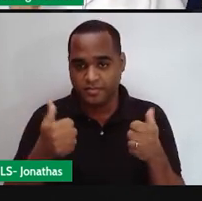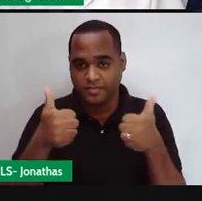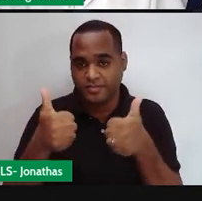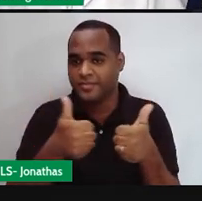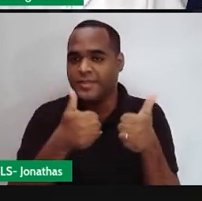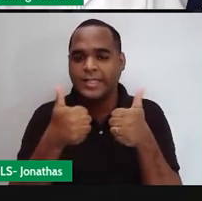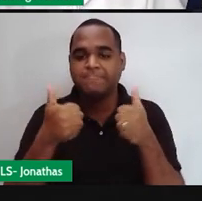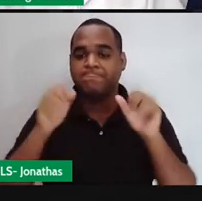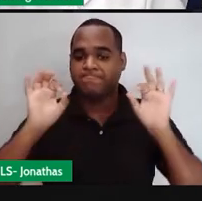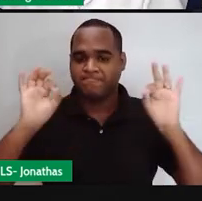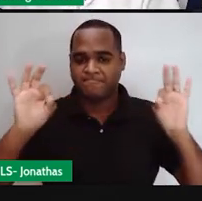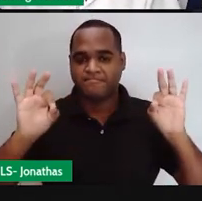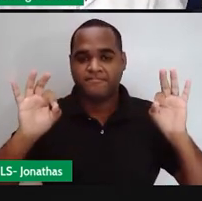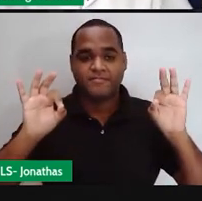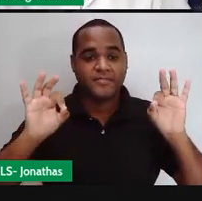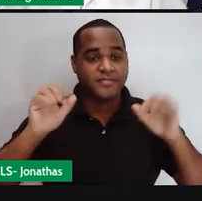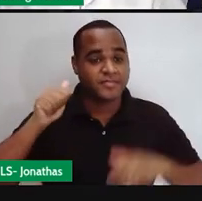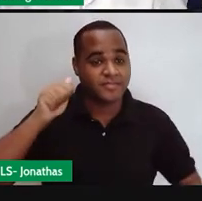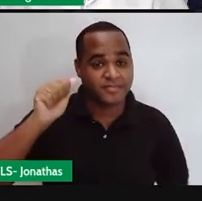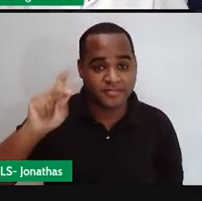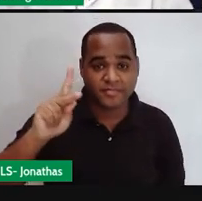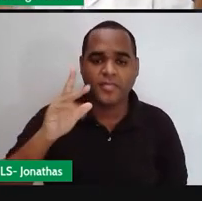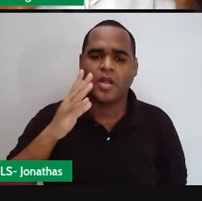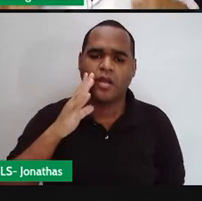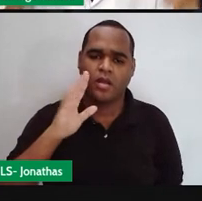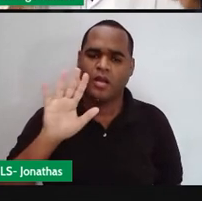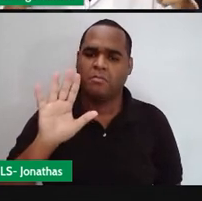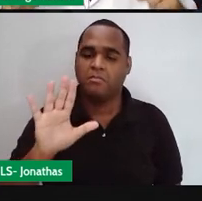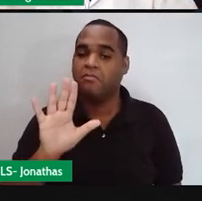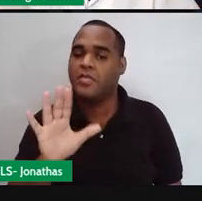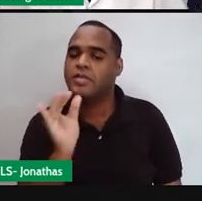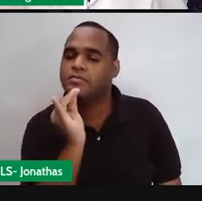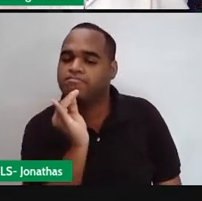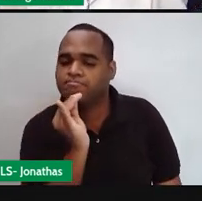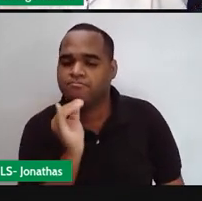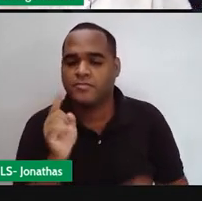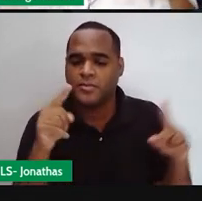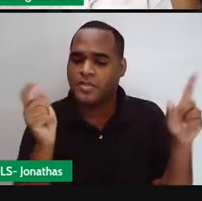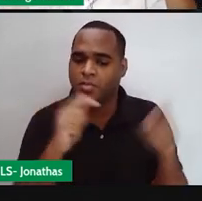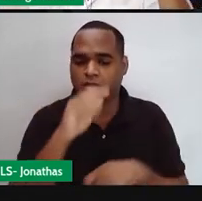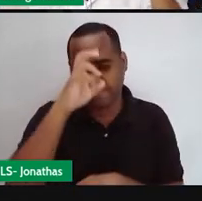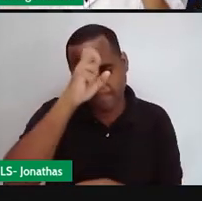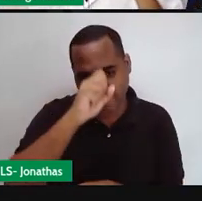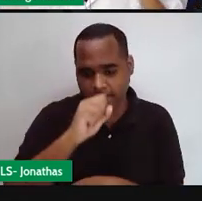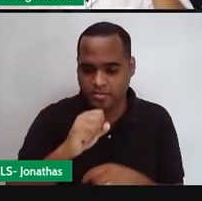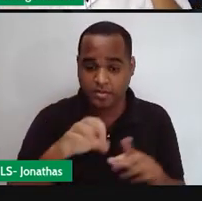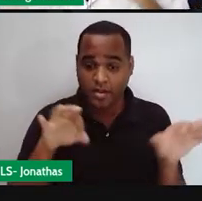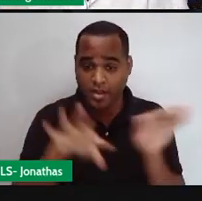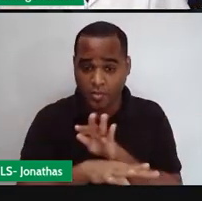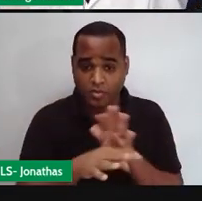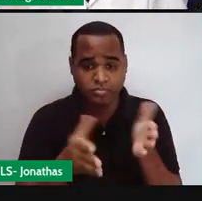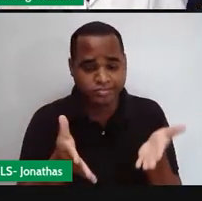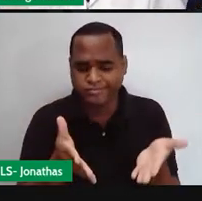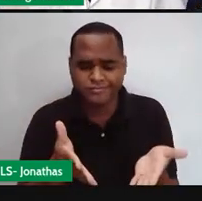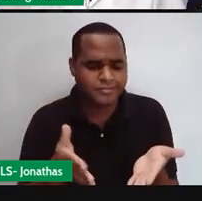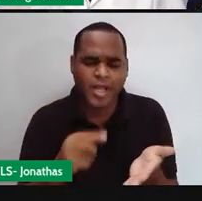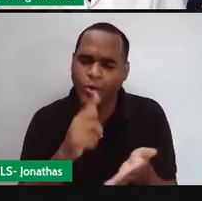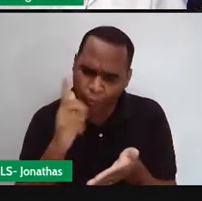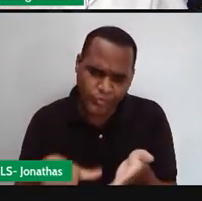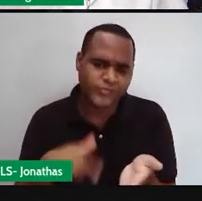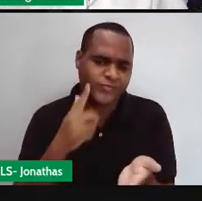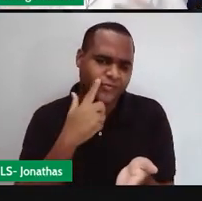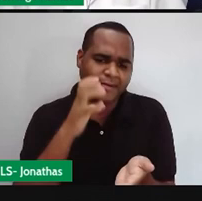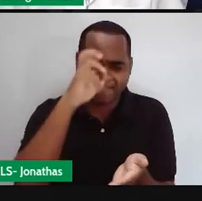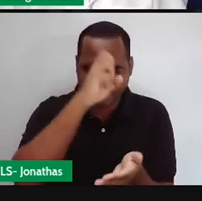bacana mas como sempre né você pode aprender depois que essa aula se encerra tá